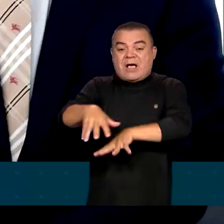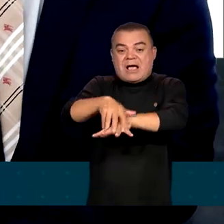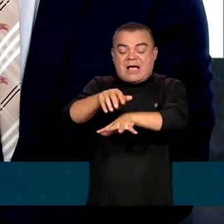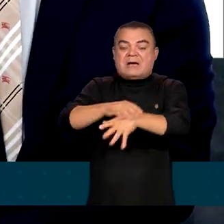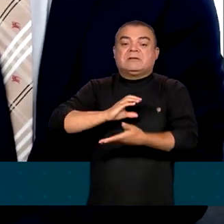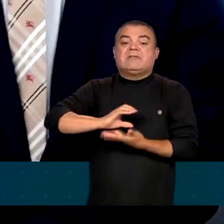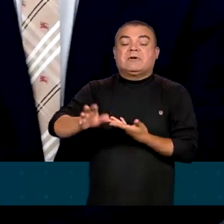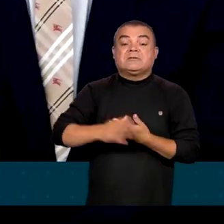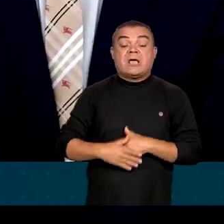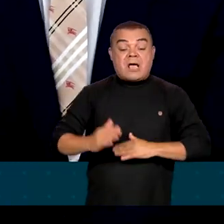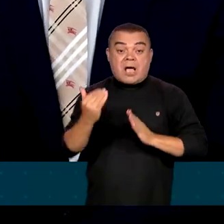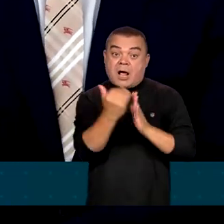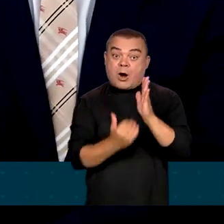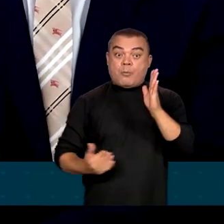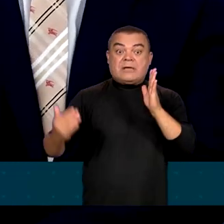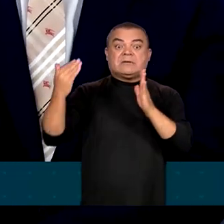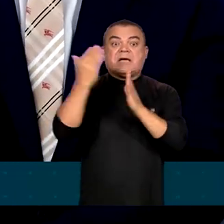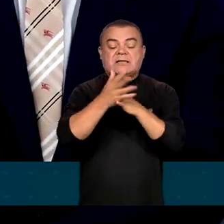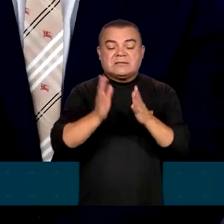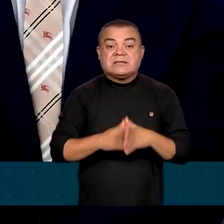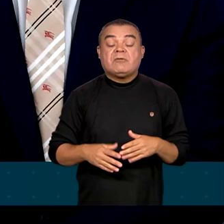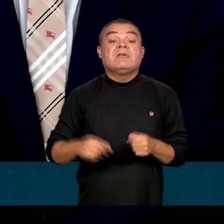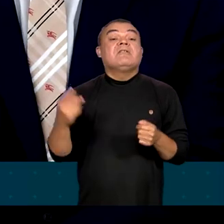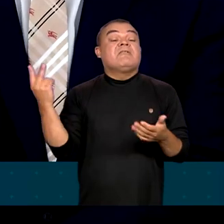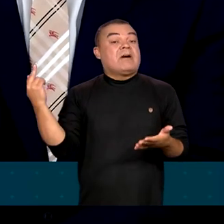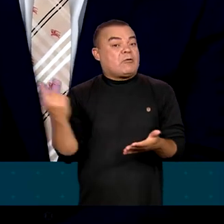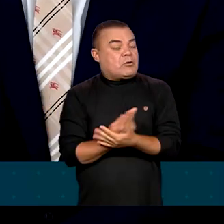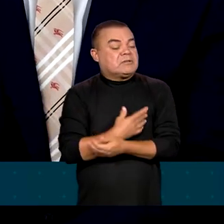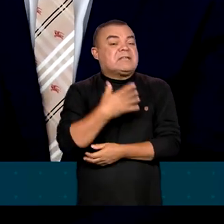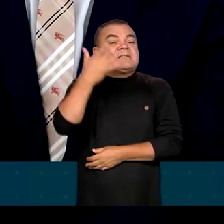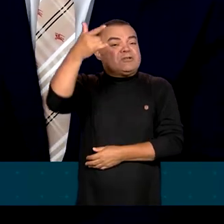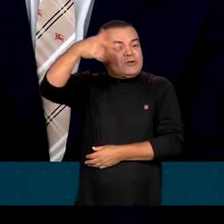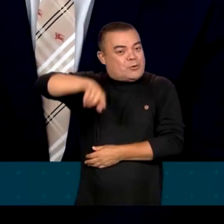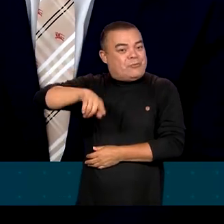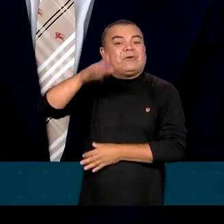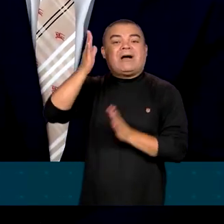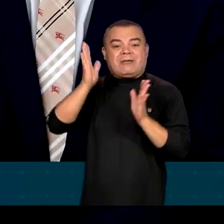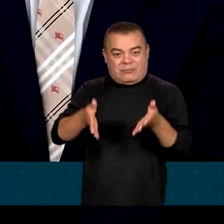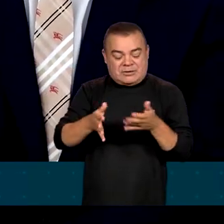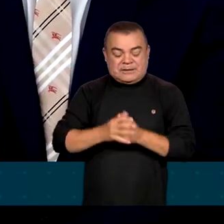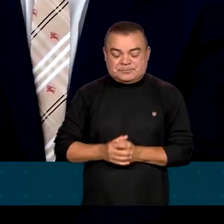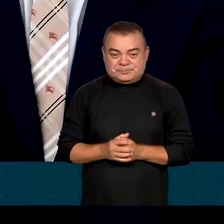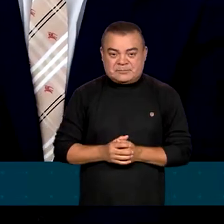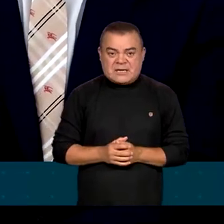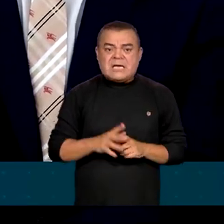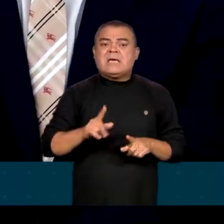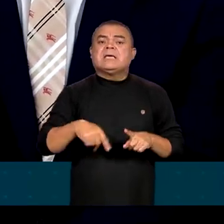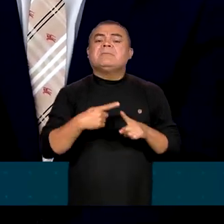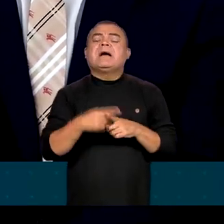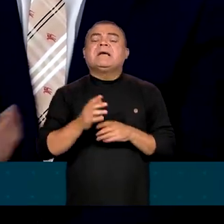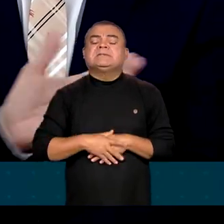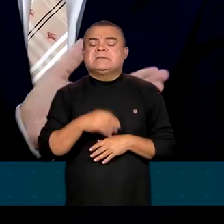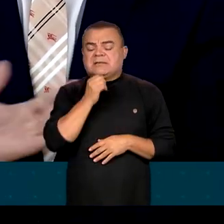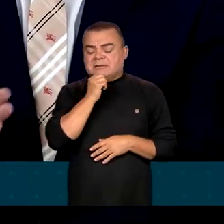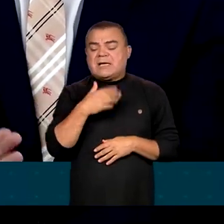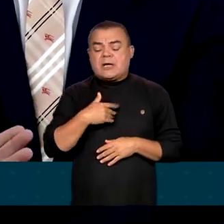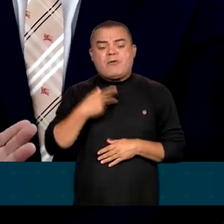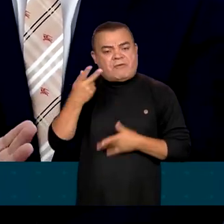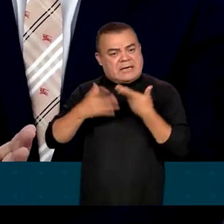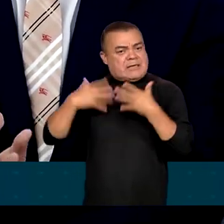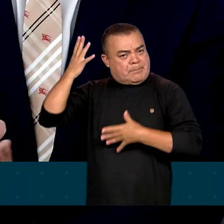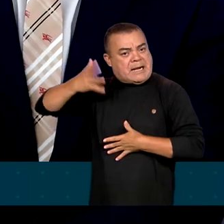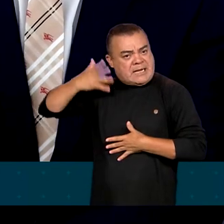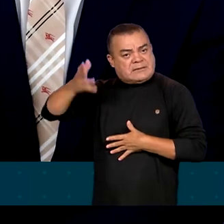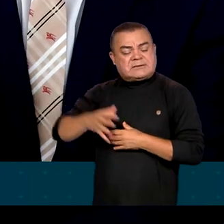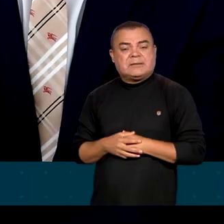Isso vai se repetir agora. E mais ainda, eu falei lá na palestra, Gustavo,